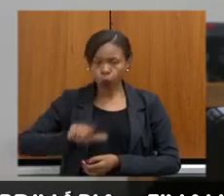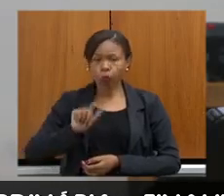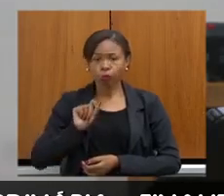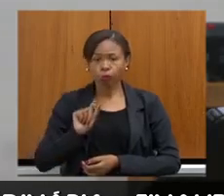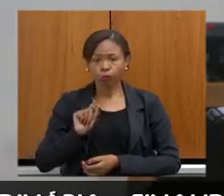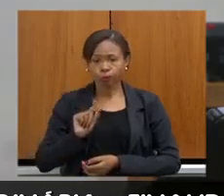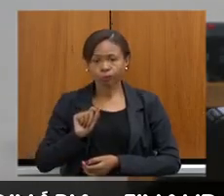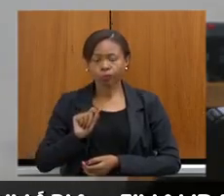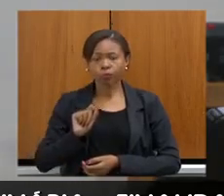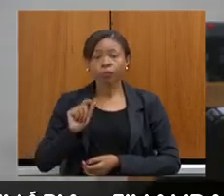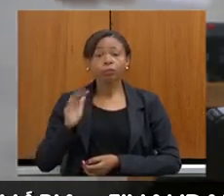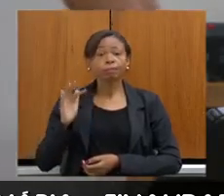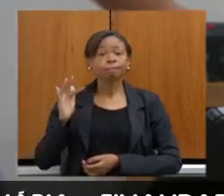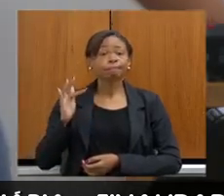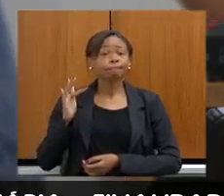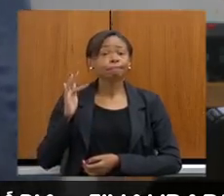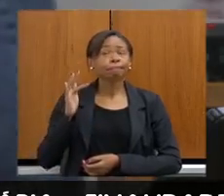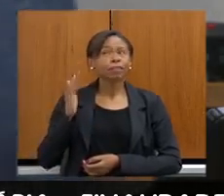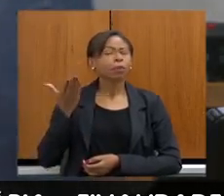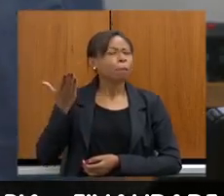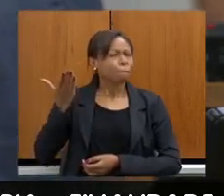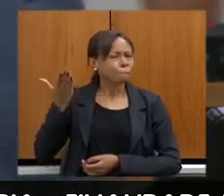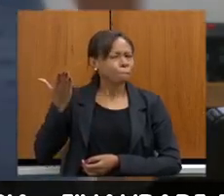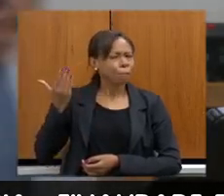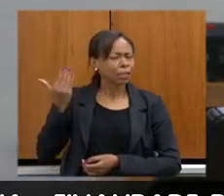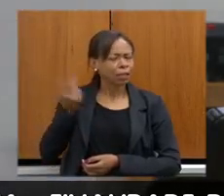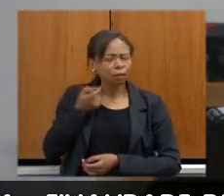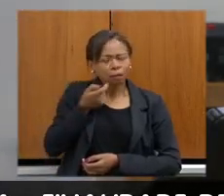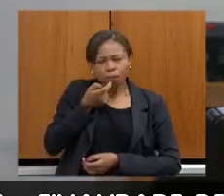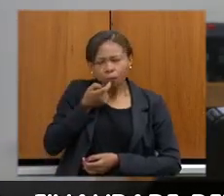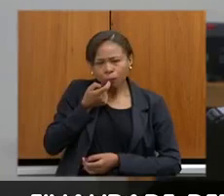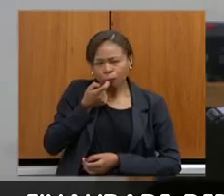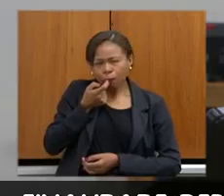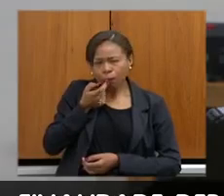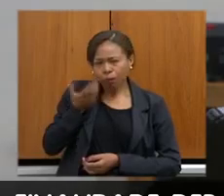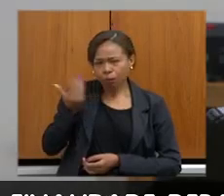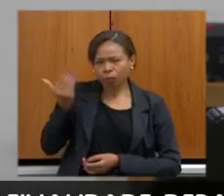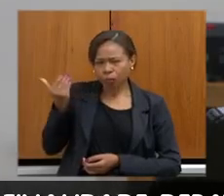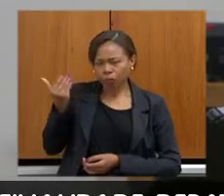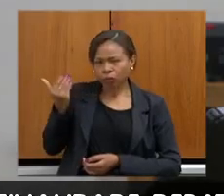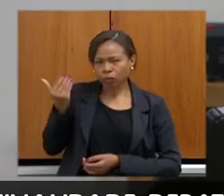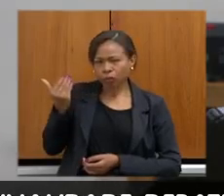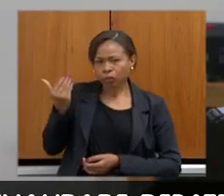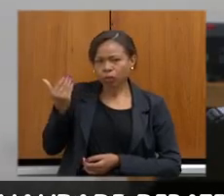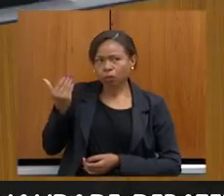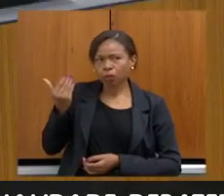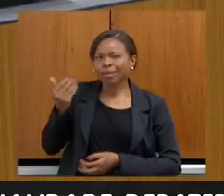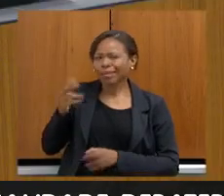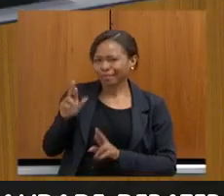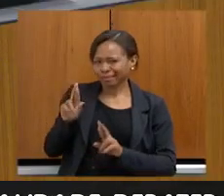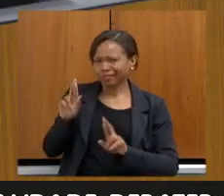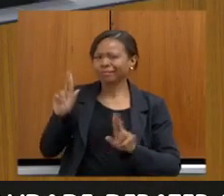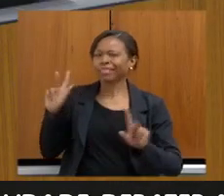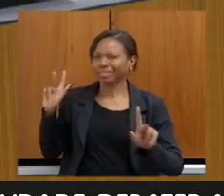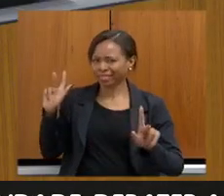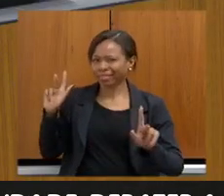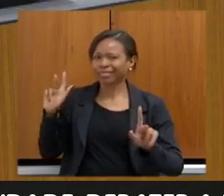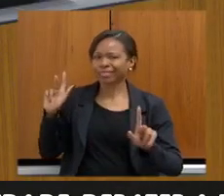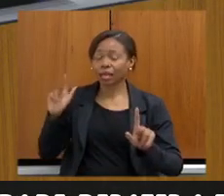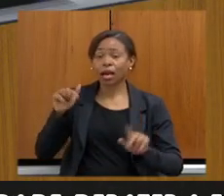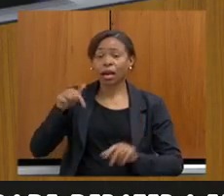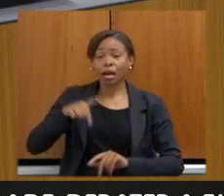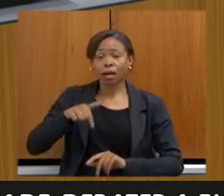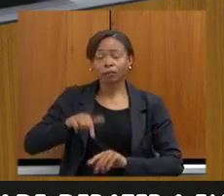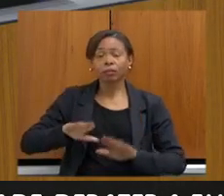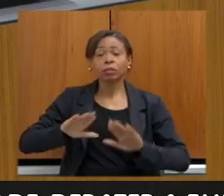num futuro, num passado próximo, a prática não era essa. Nós tínhamos